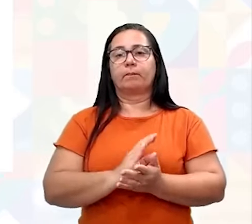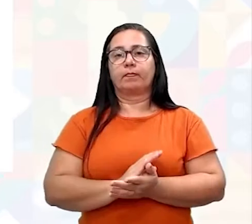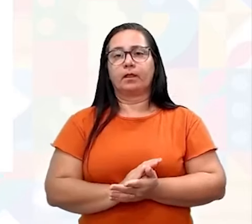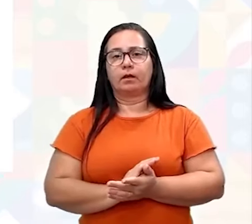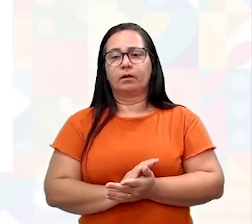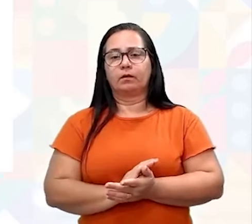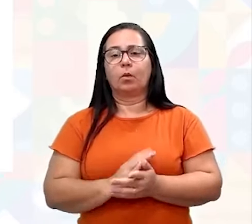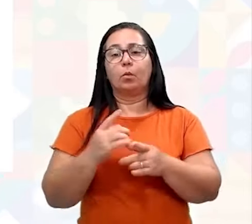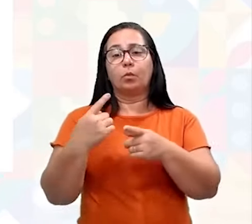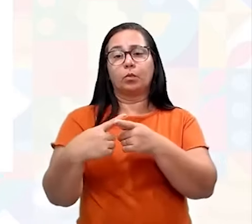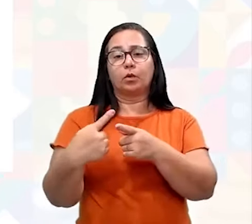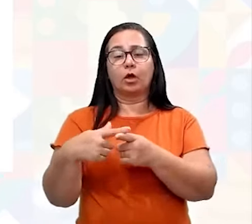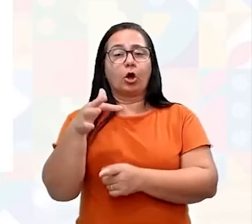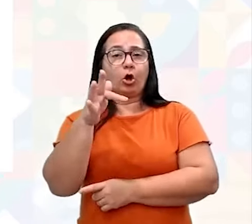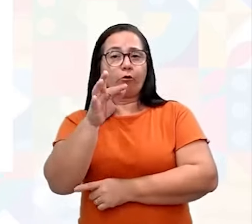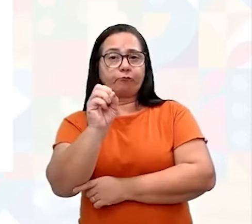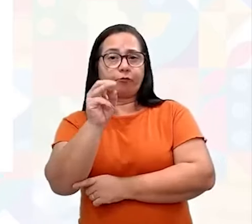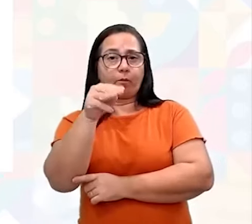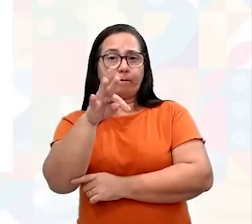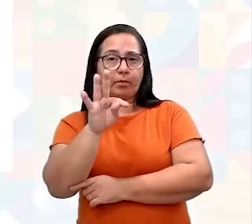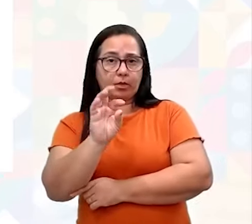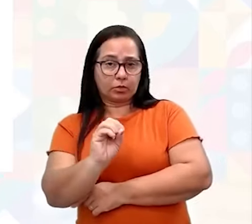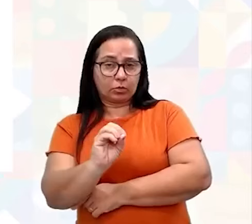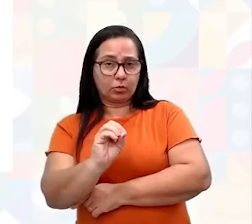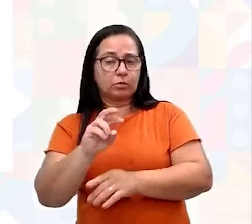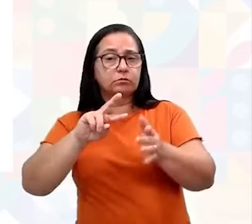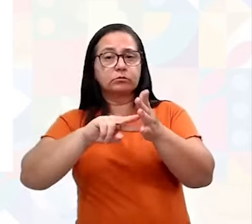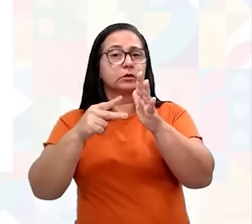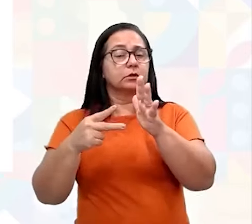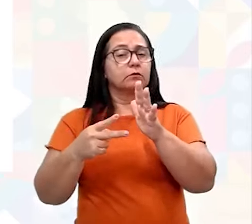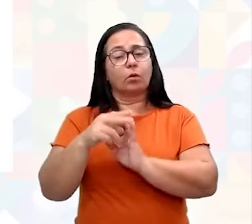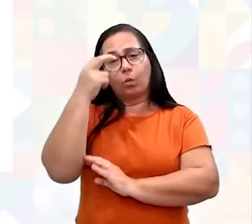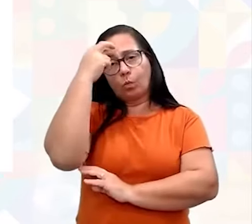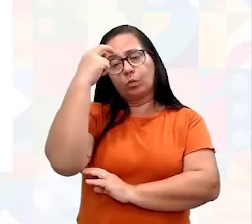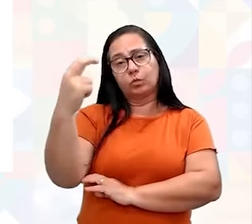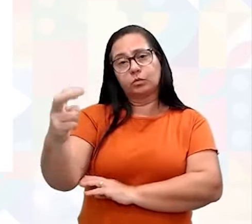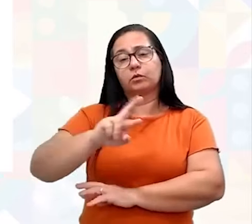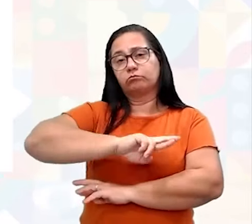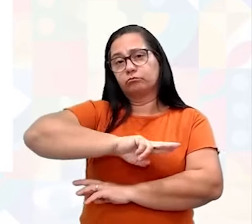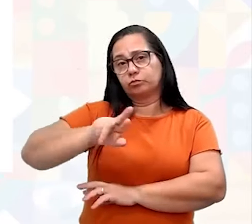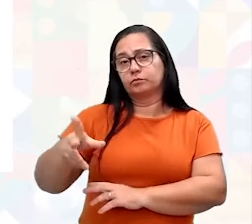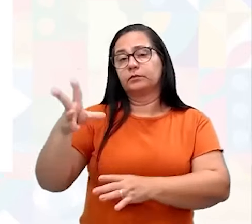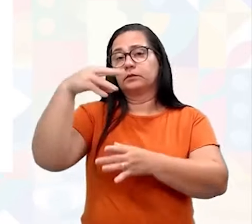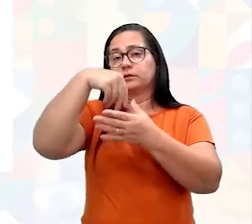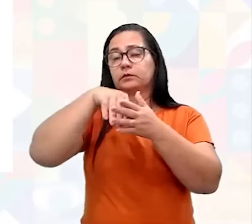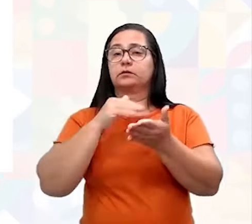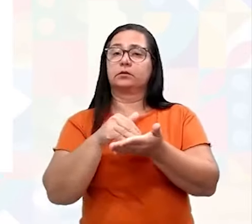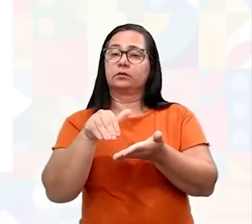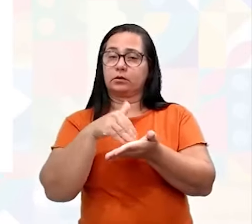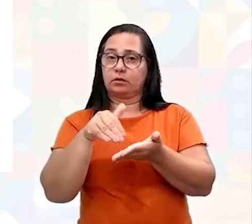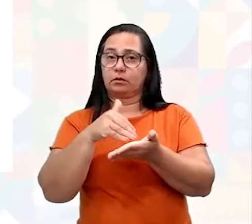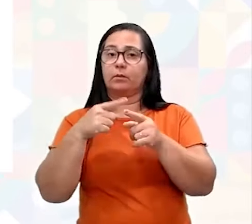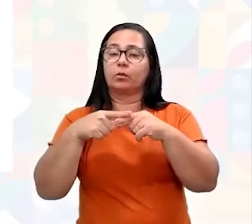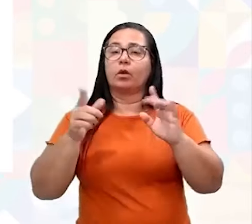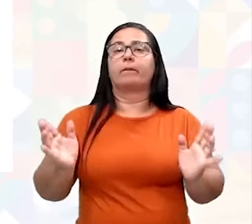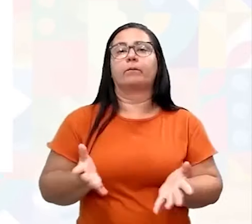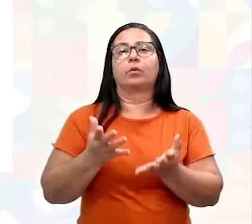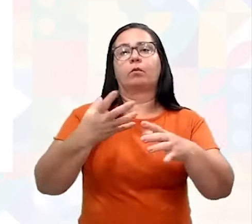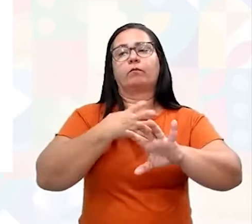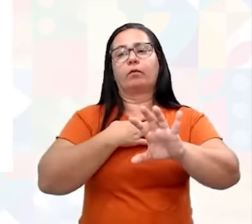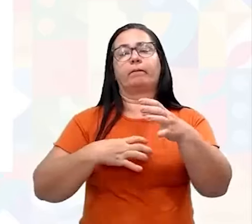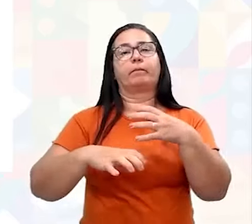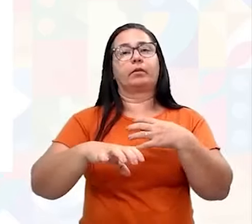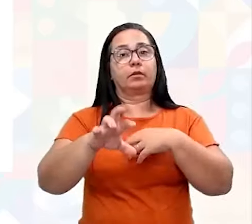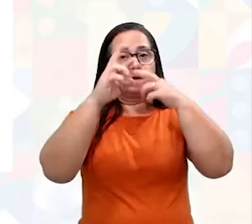O fomento da empatia e do respeito é um multiculturalismo na Secretaria Escolar, pois ela promove a empatia e o